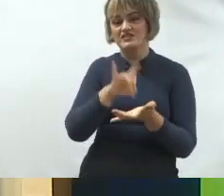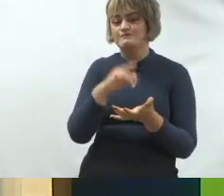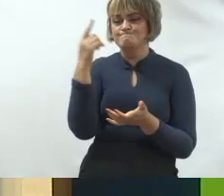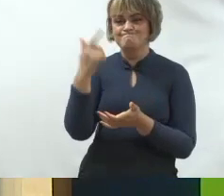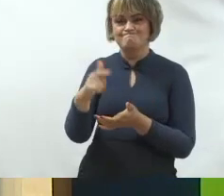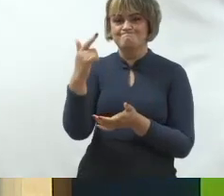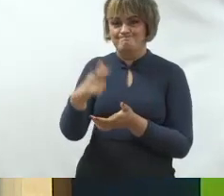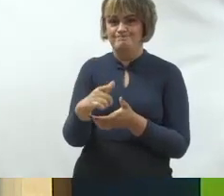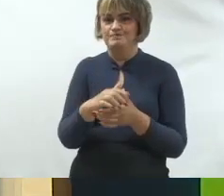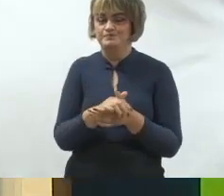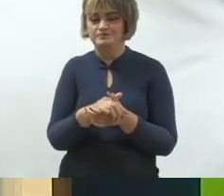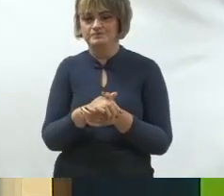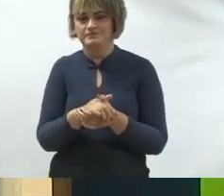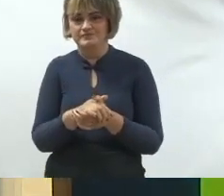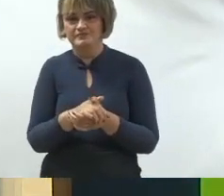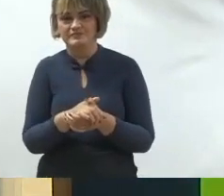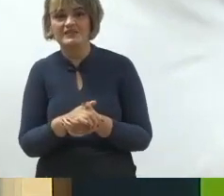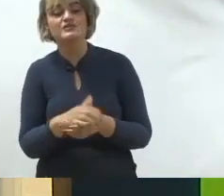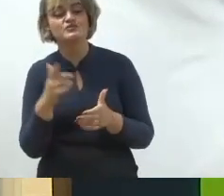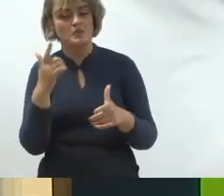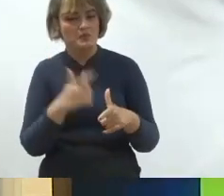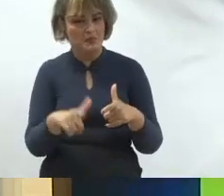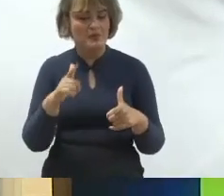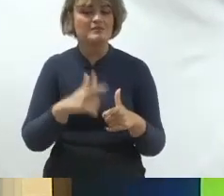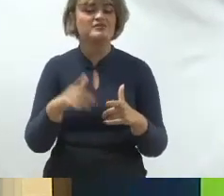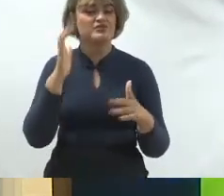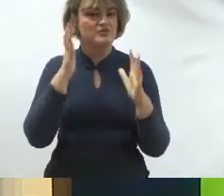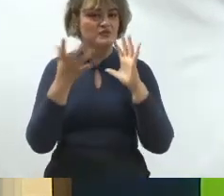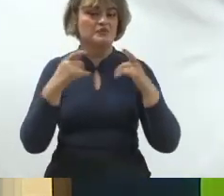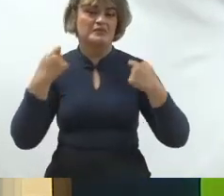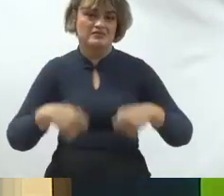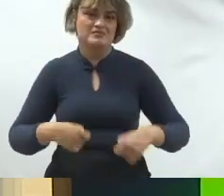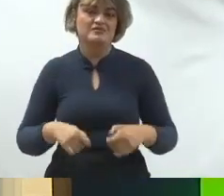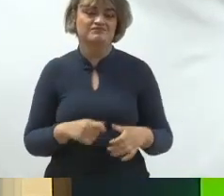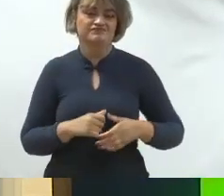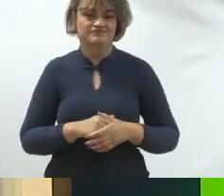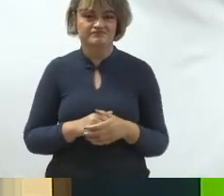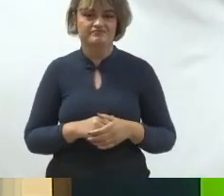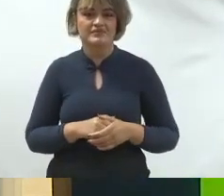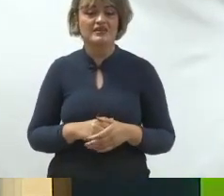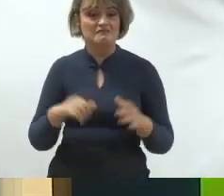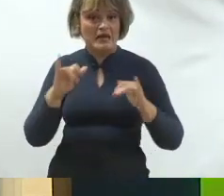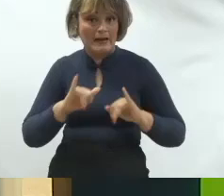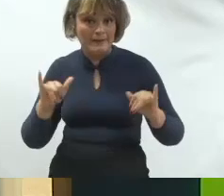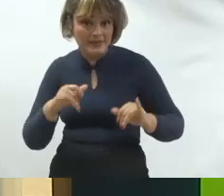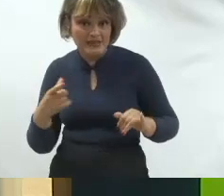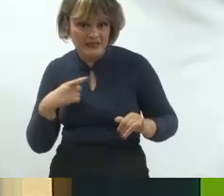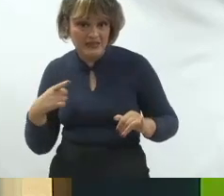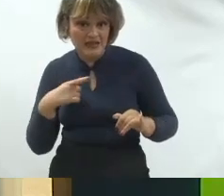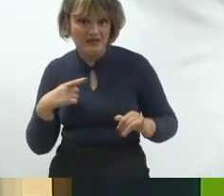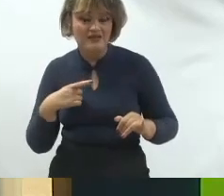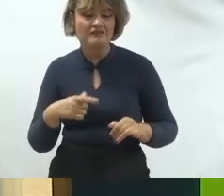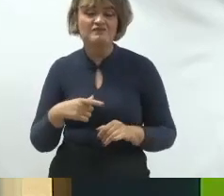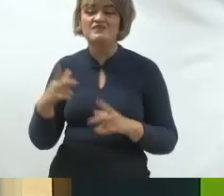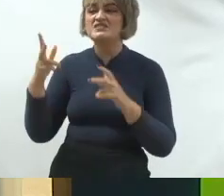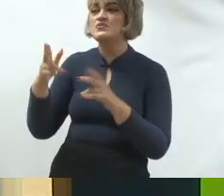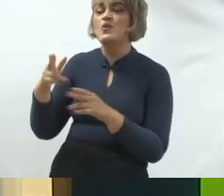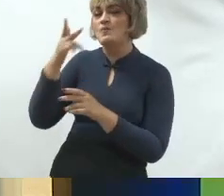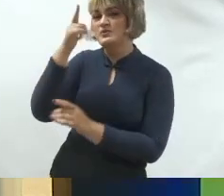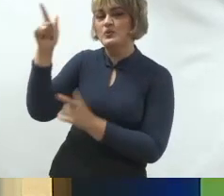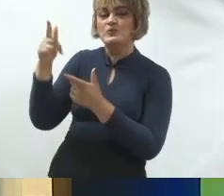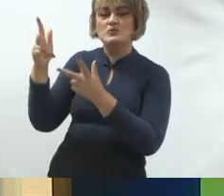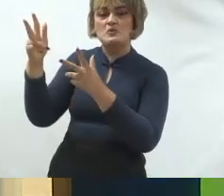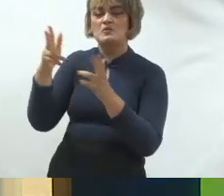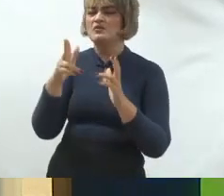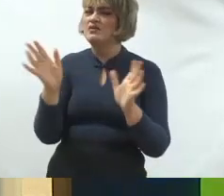Então, essa é uma questão e esse é um problema que nós precisamos lidar com eles. Então, ou vai fazer campanha eleitoral, não vai copiar o que o outro candidato está